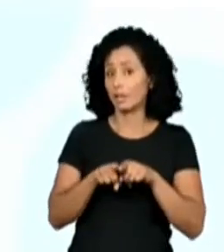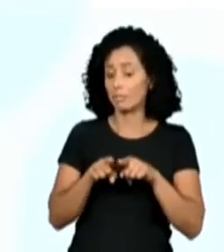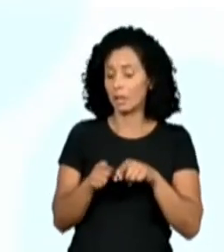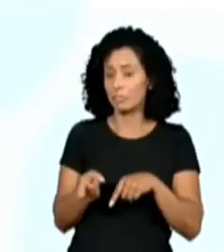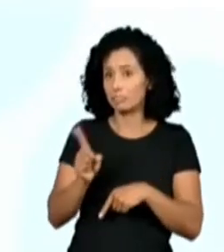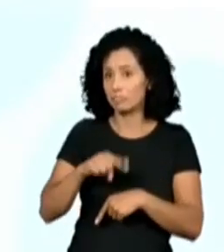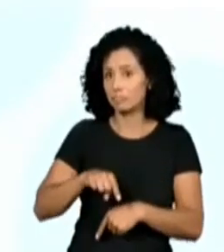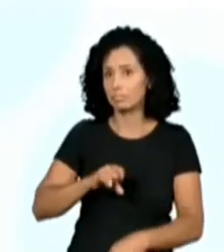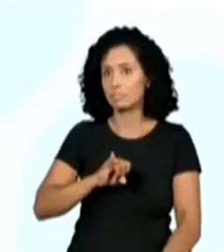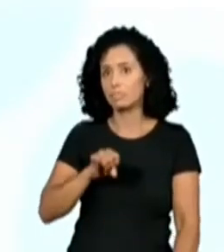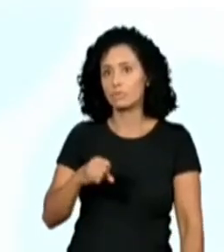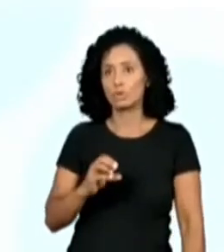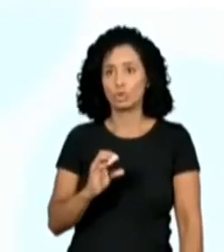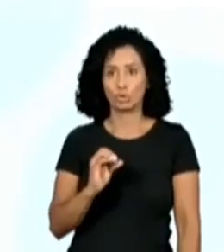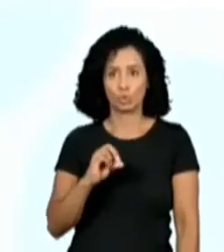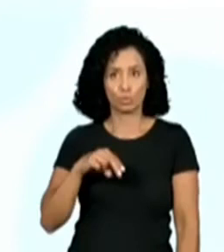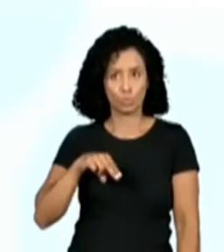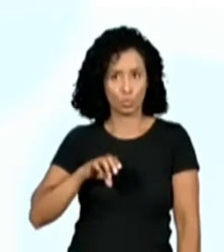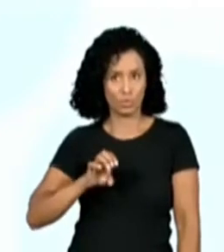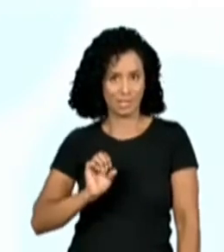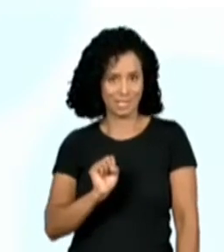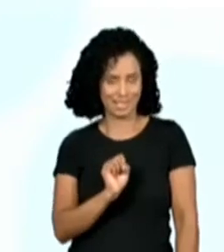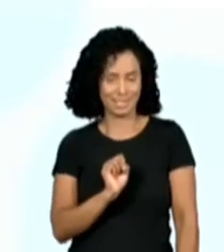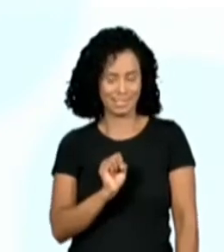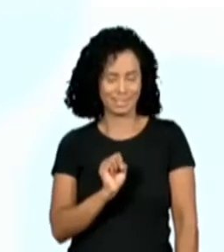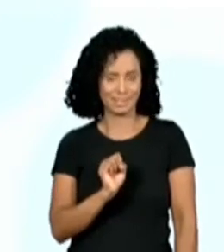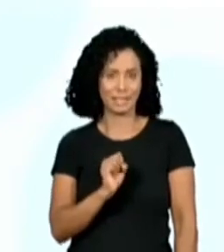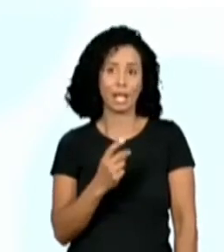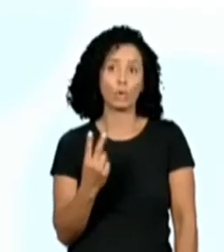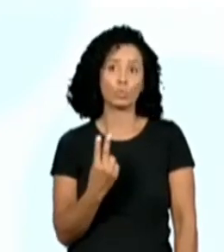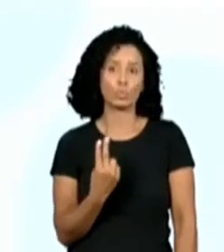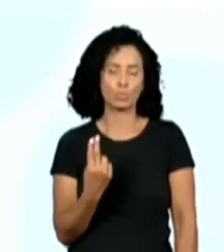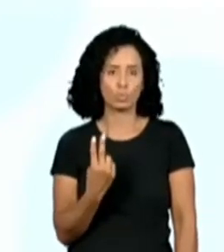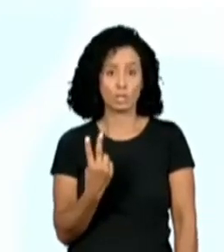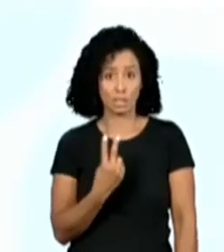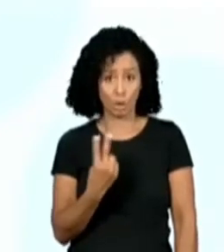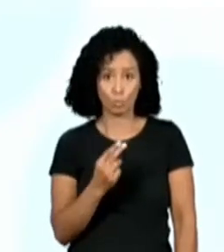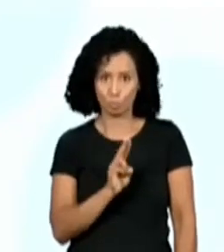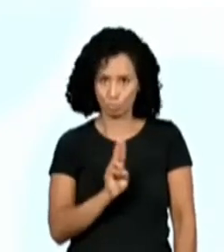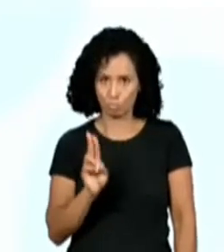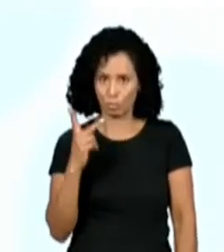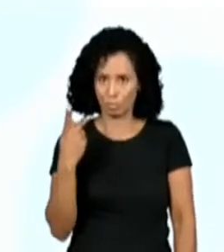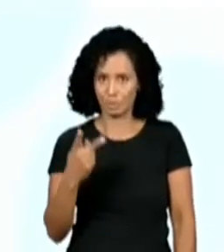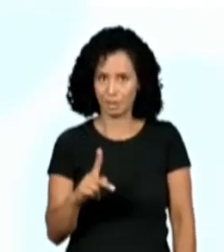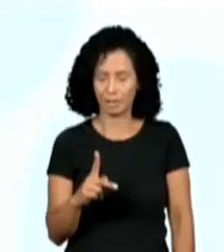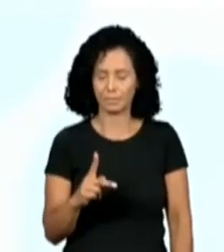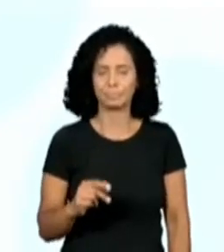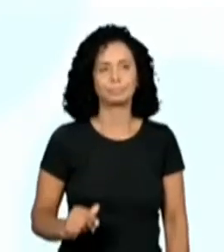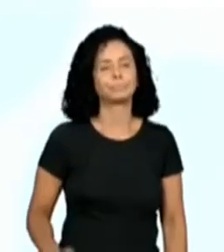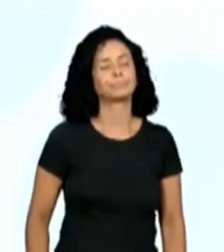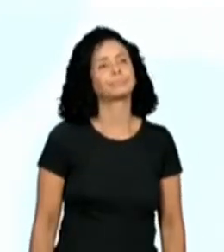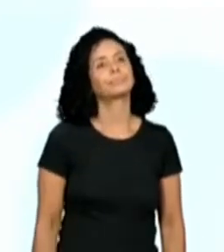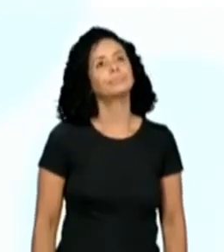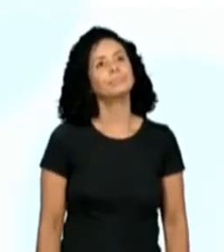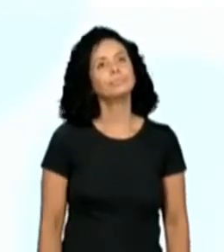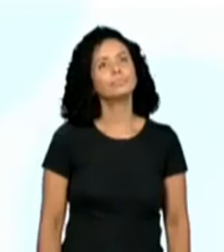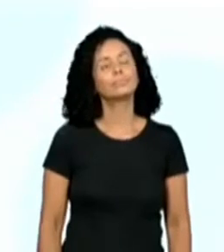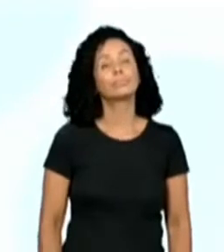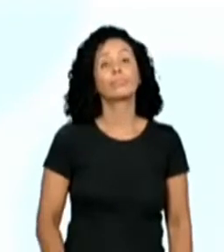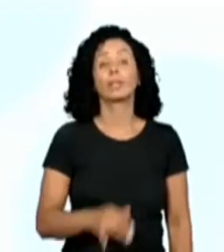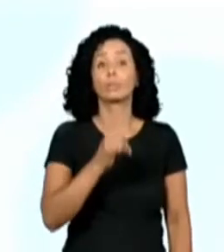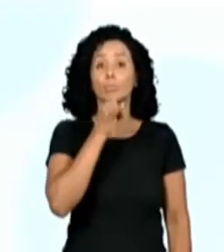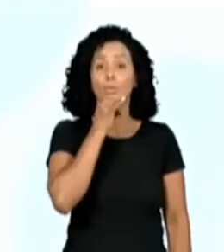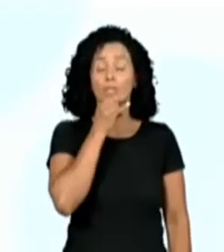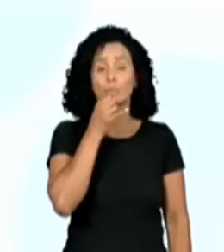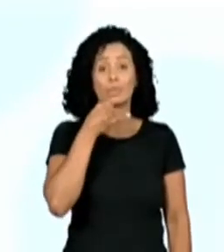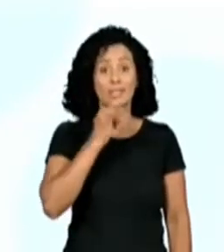sobrenome dela. Jones. Jones é o sobrenome. Então, Welcome, Miss Jones. Se fosse eu, eles iam falar